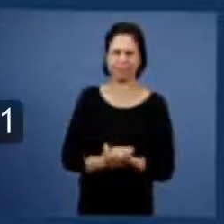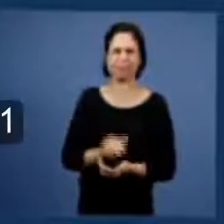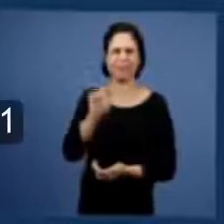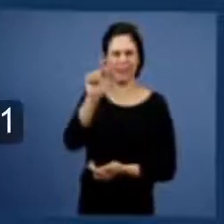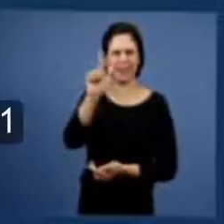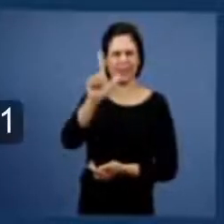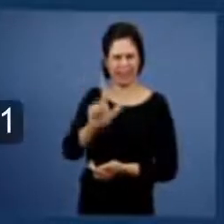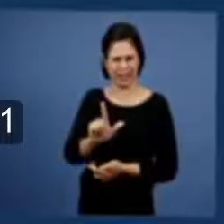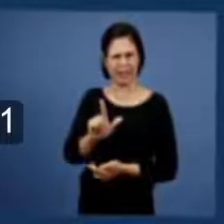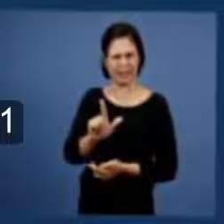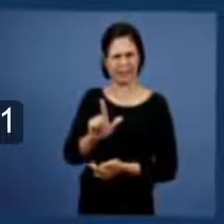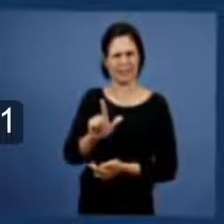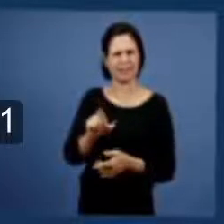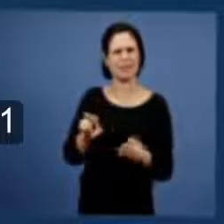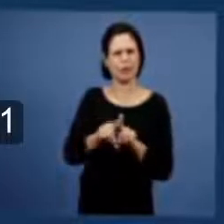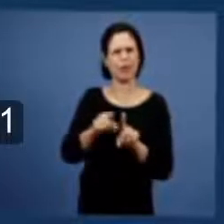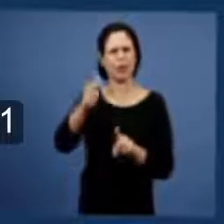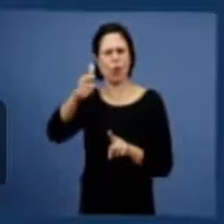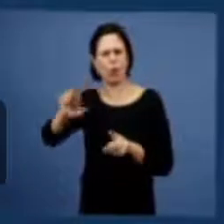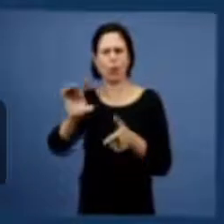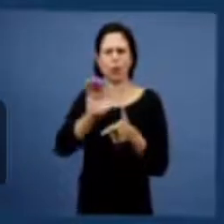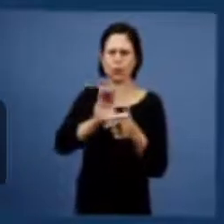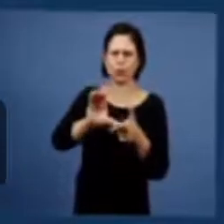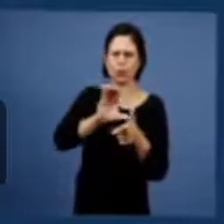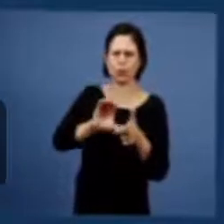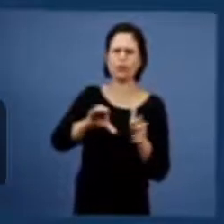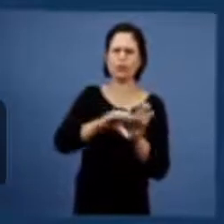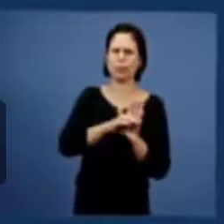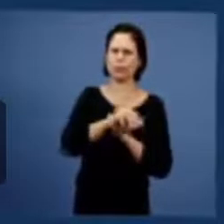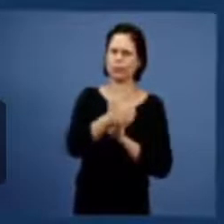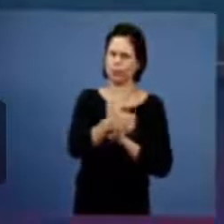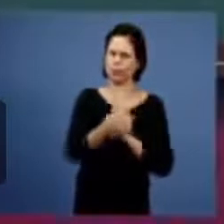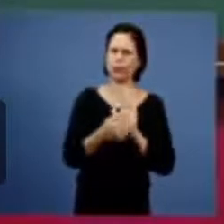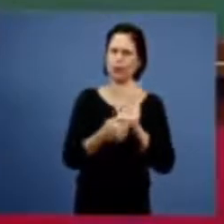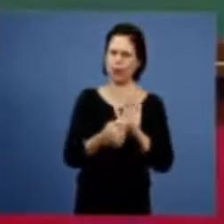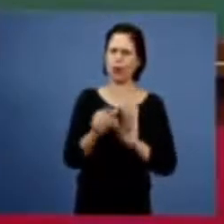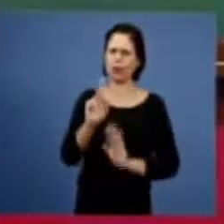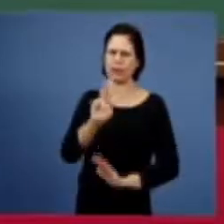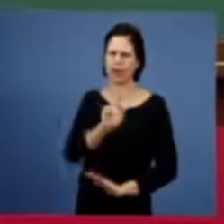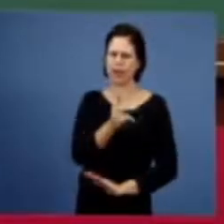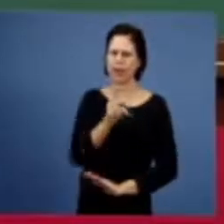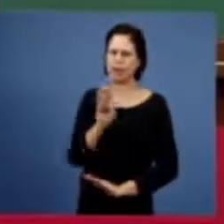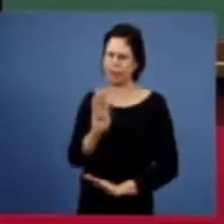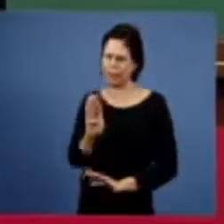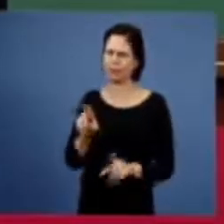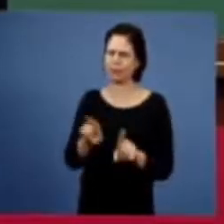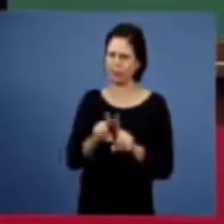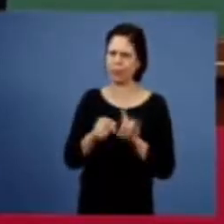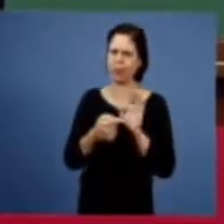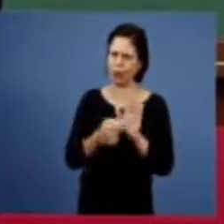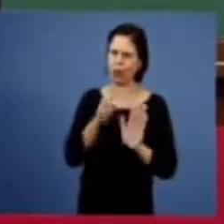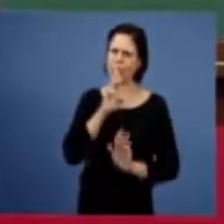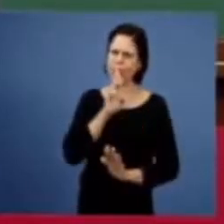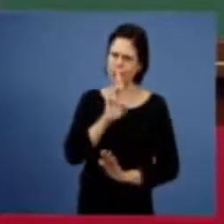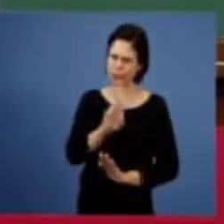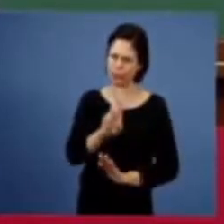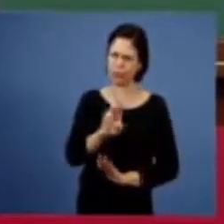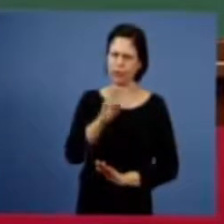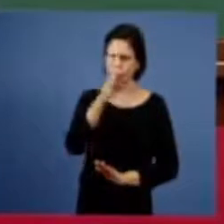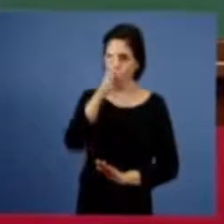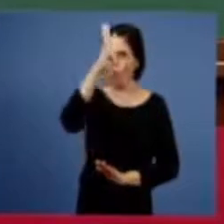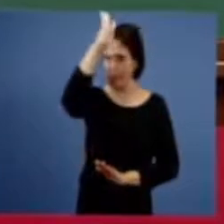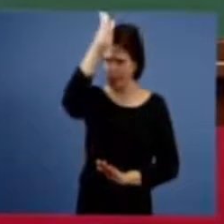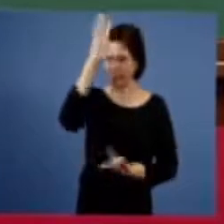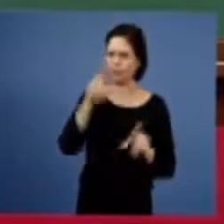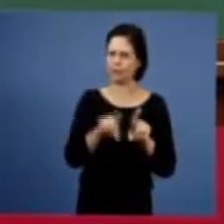vão encontrar também em outras cartas o Coríntios capítulo 1 por exemplo a carta aos Hebreus os irmãos vão encontrar mas a escolha aqui